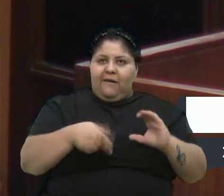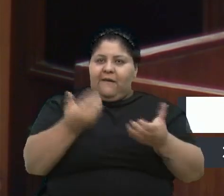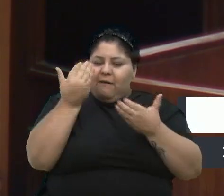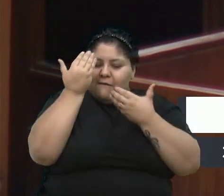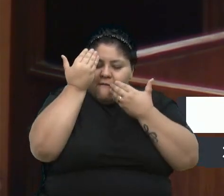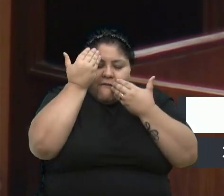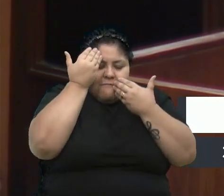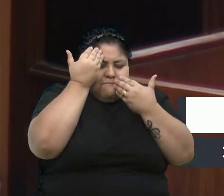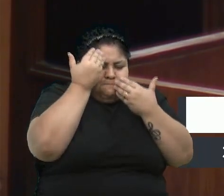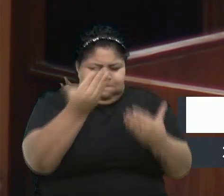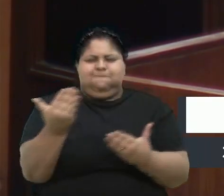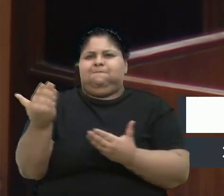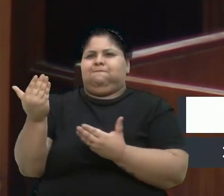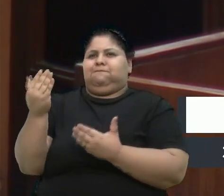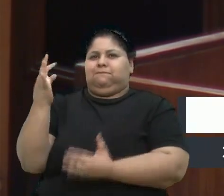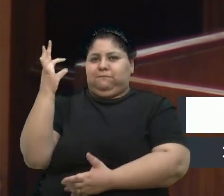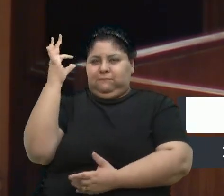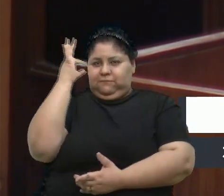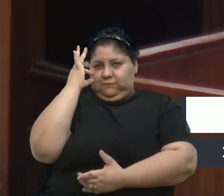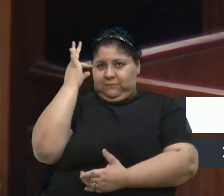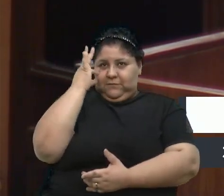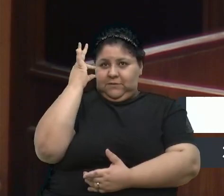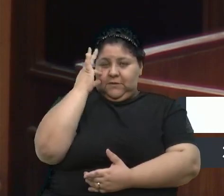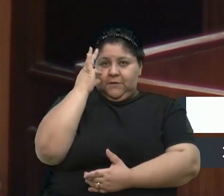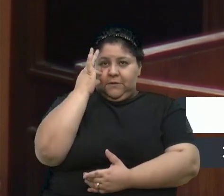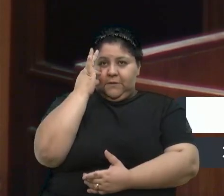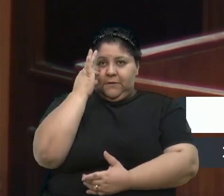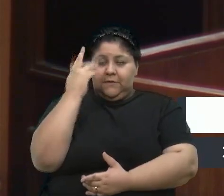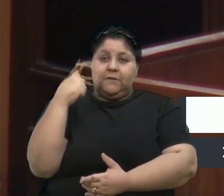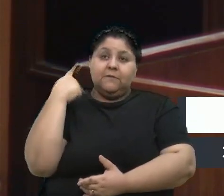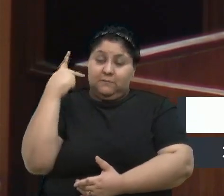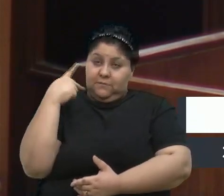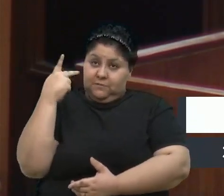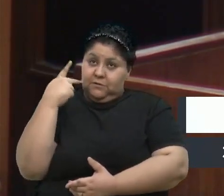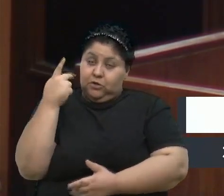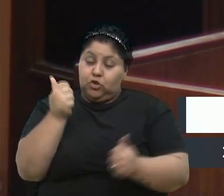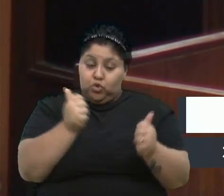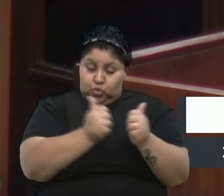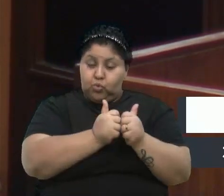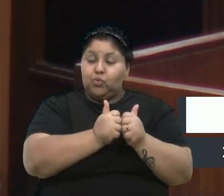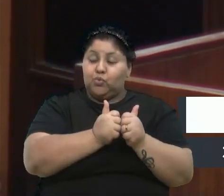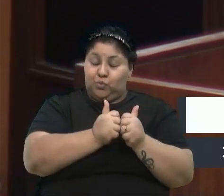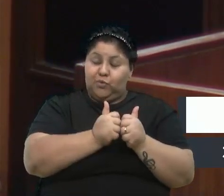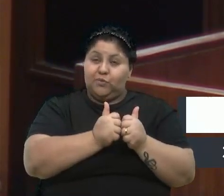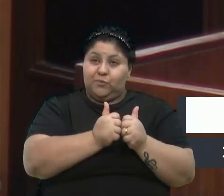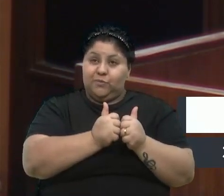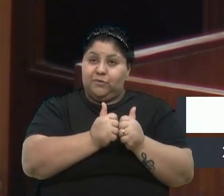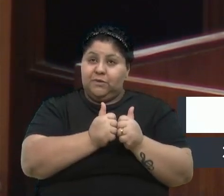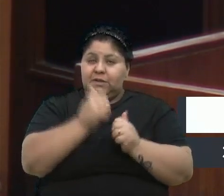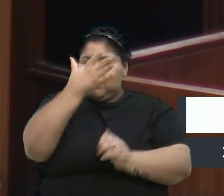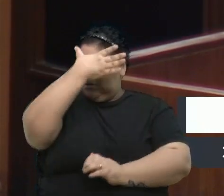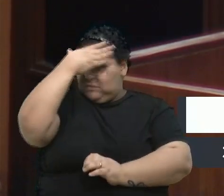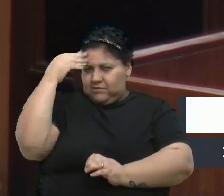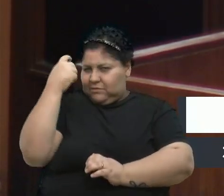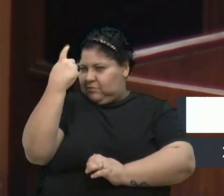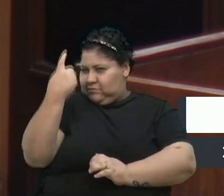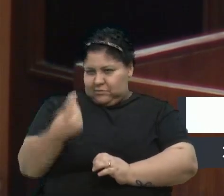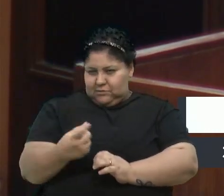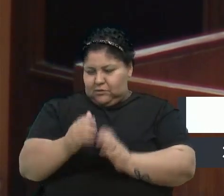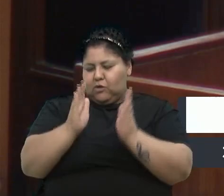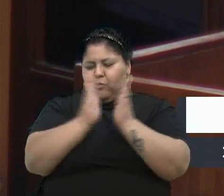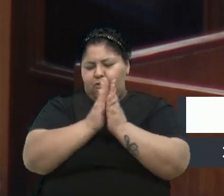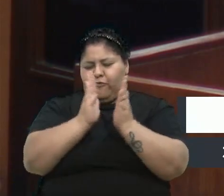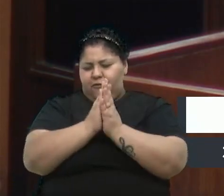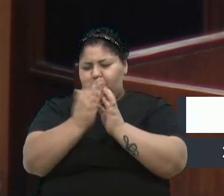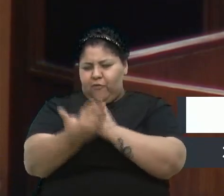imensamente a presença de colegas vereadores que tiveram aqui conosco. Se eu esquecer de alguém, por favor, me ajudem.